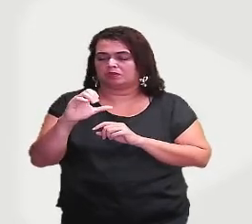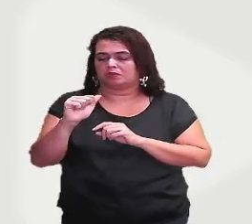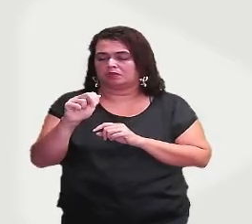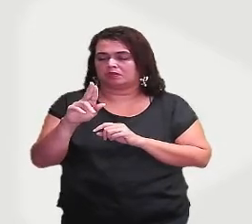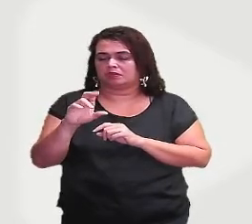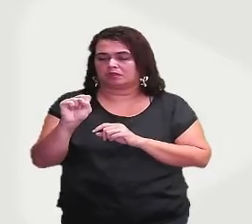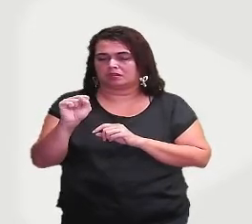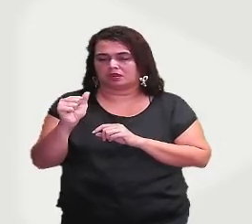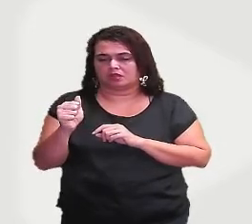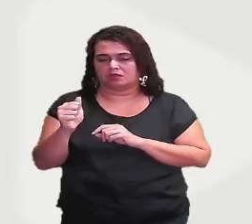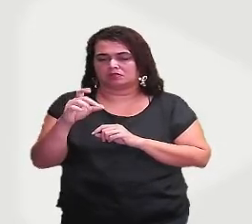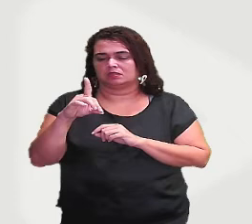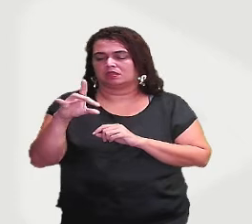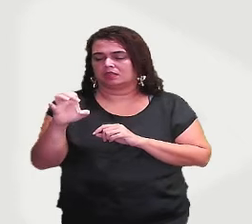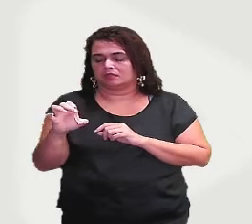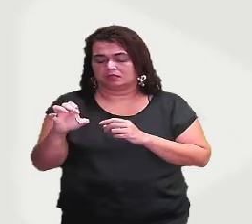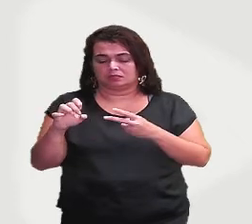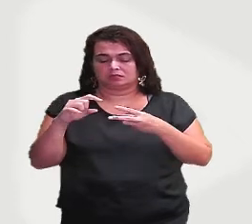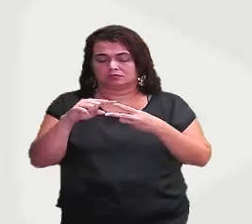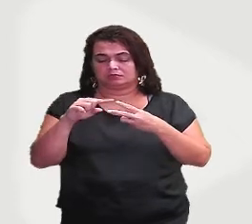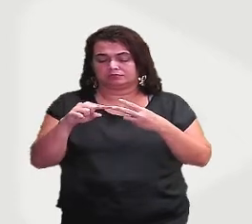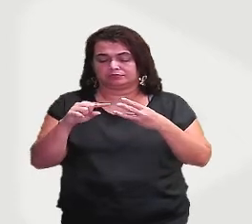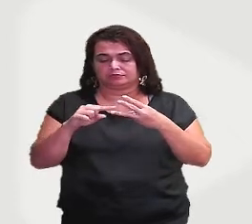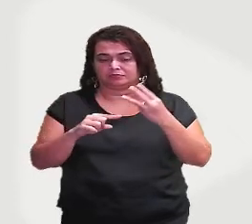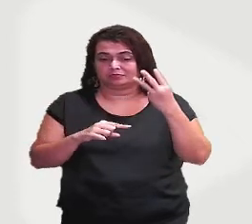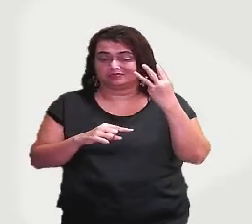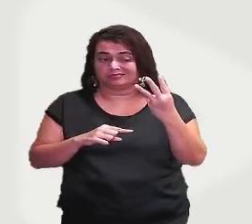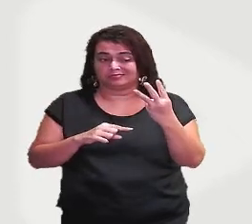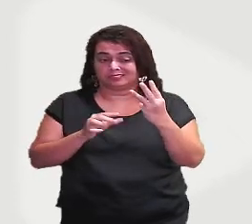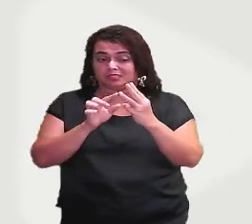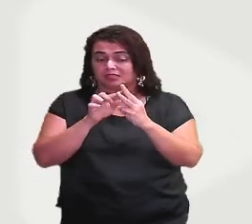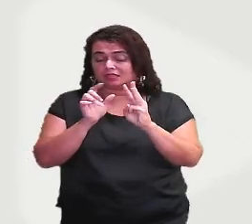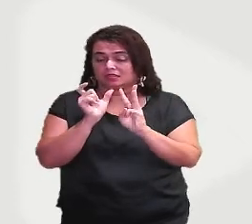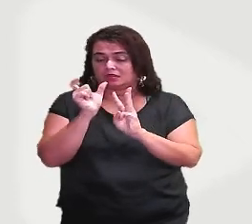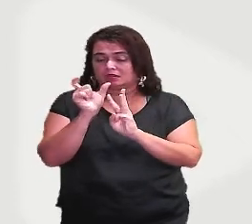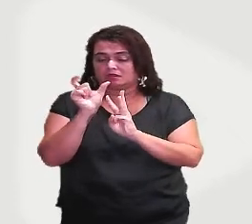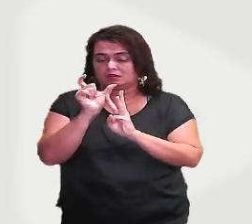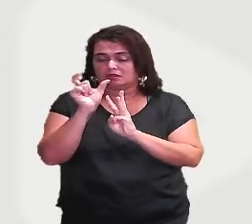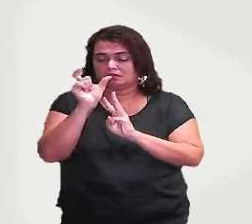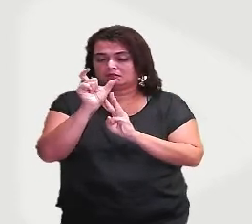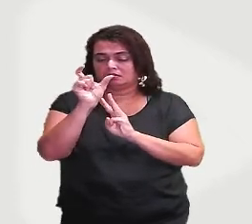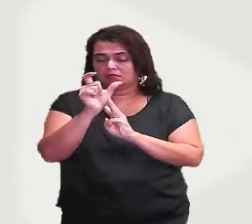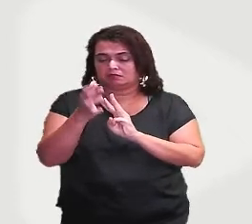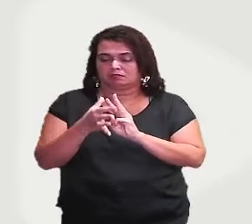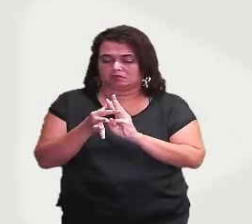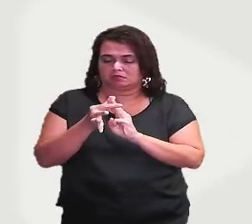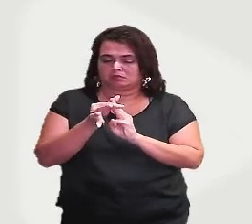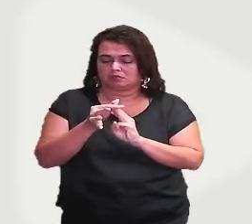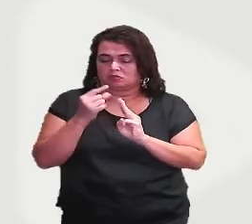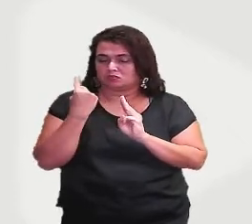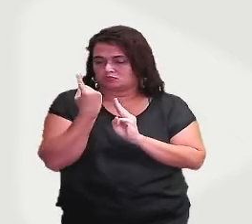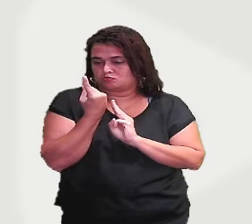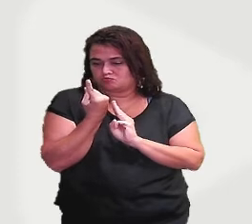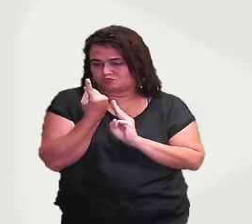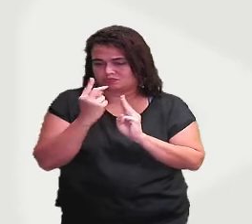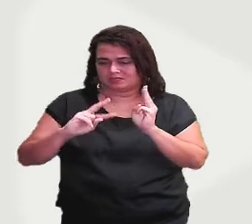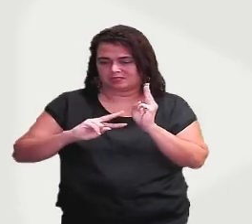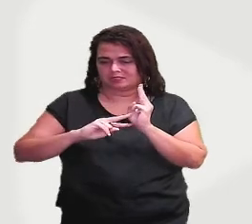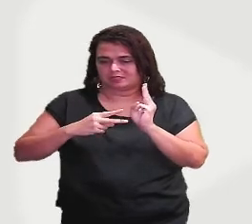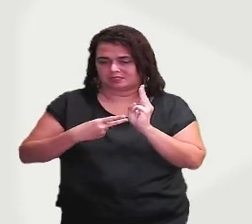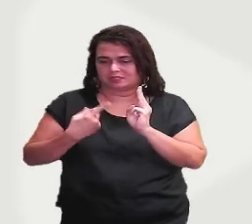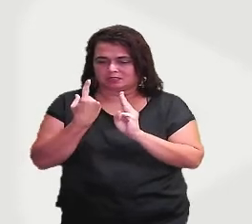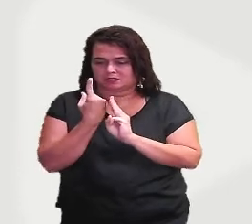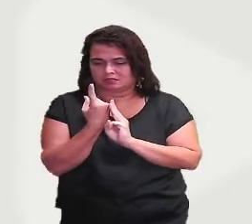virtude de, apesar de, né? Percebemos aí na tela, que são locuções prepositivas